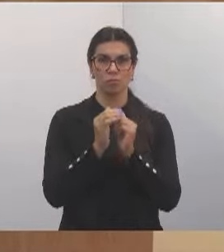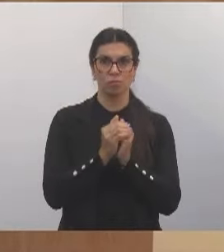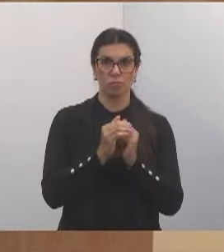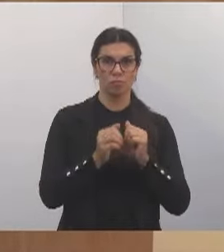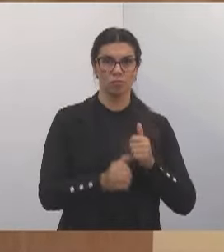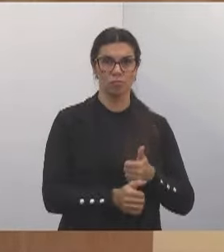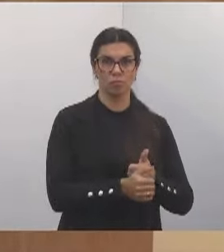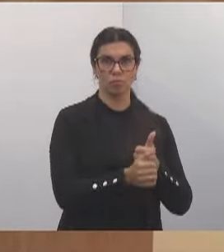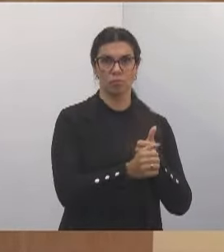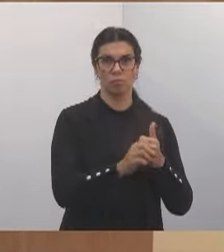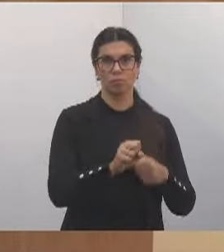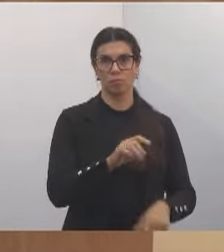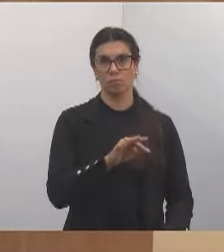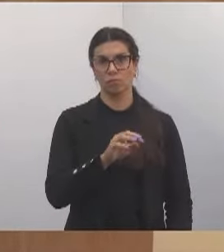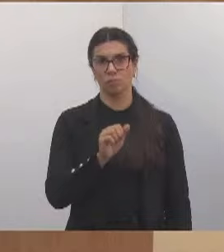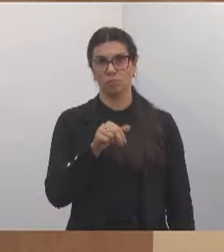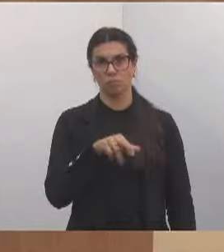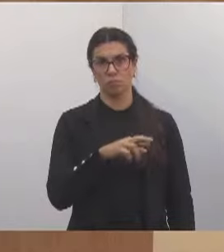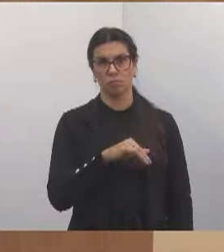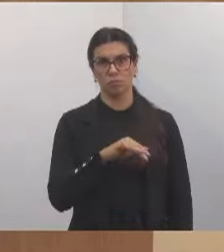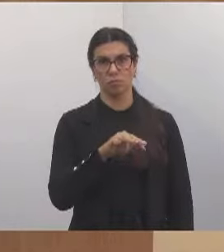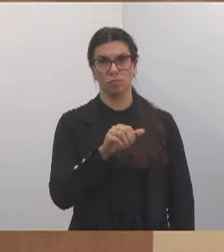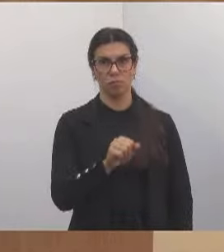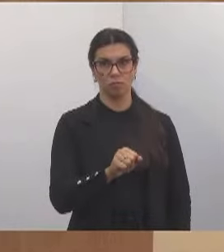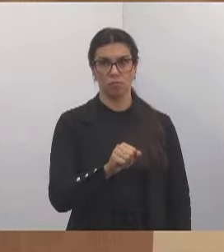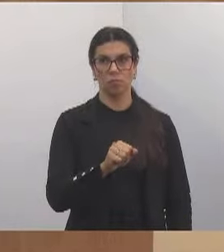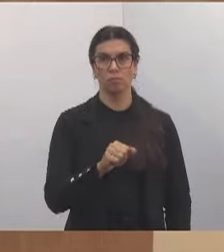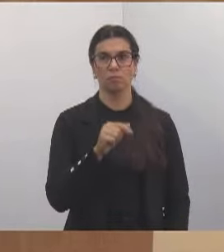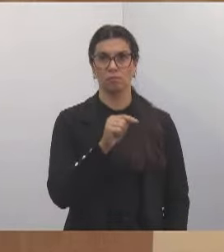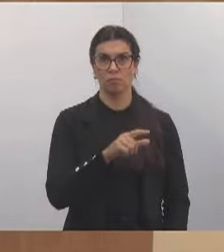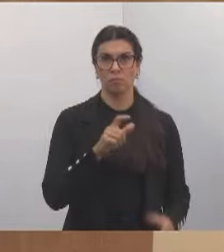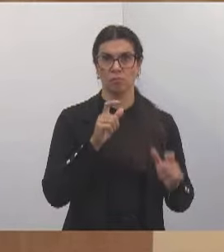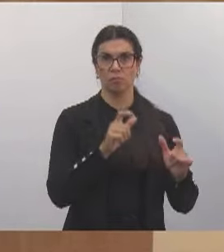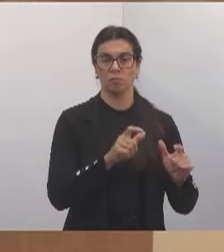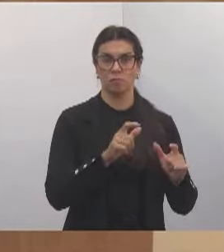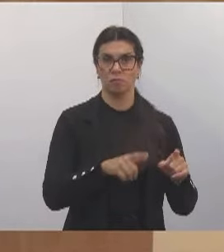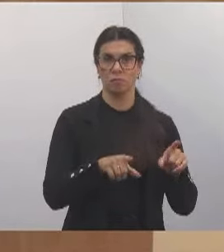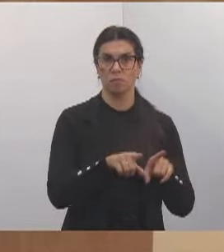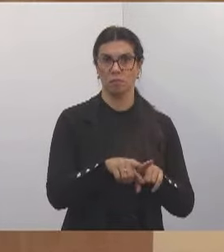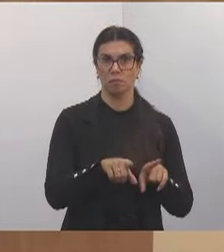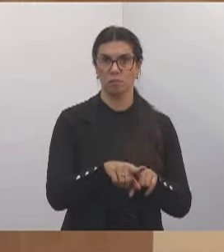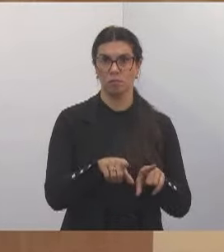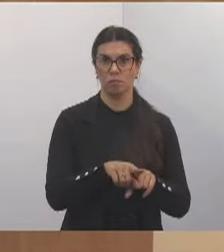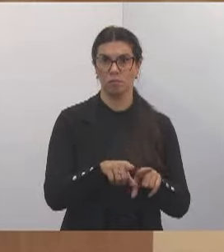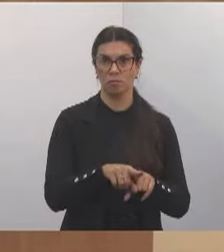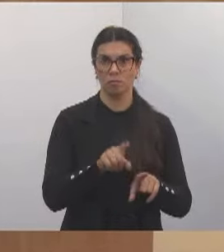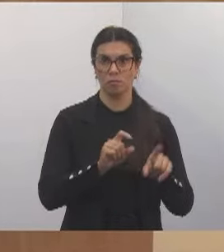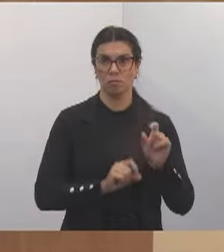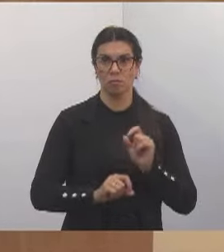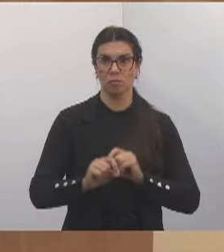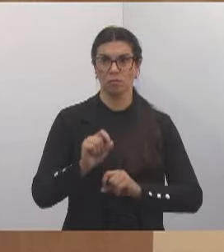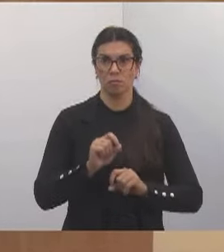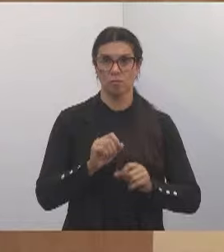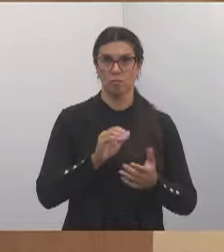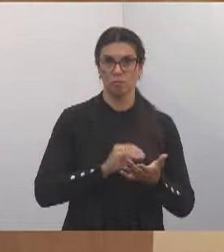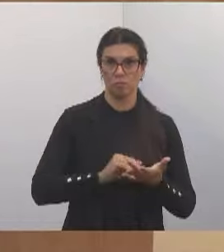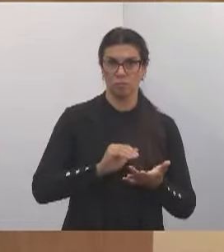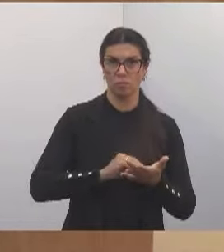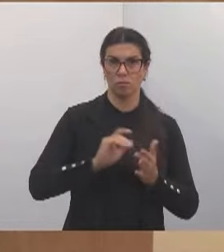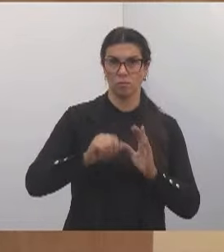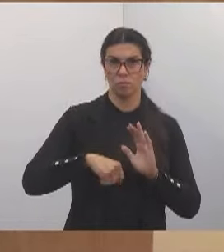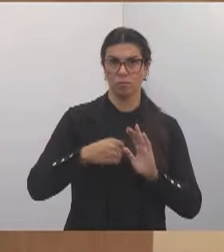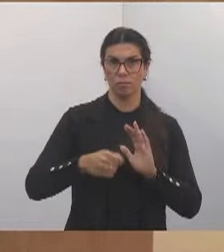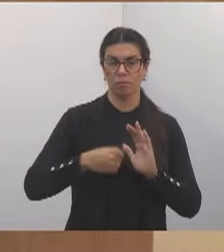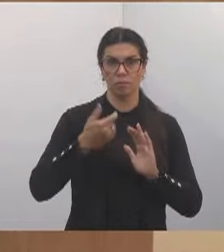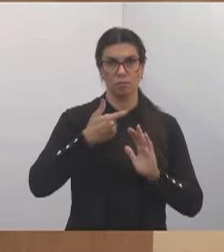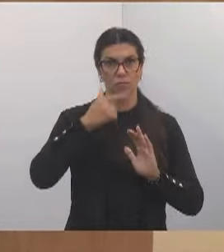à Avenida Santa Maria e Ademar de Barros. E ali também, para você que está nos assistindo, inclusive o secretário acho que gravou um vídeo